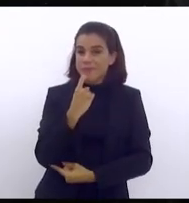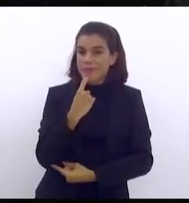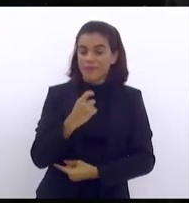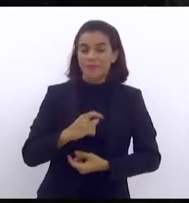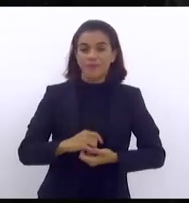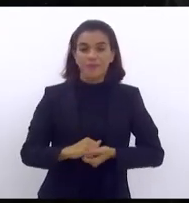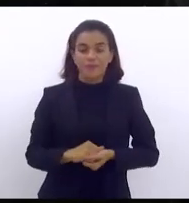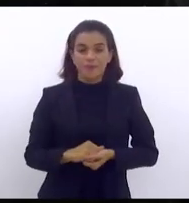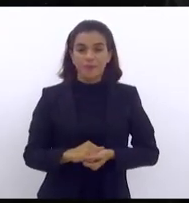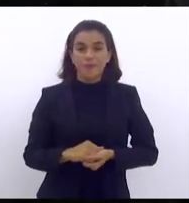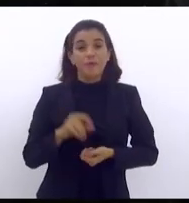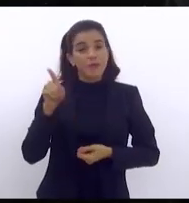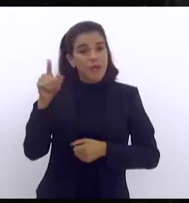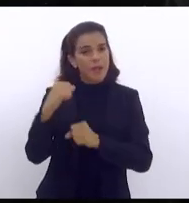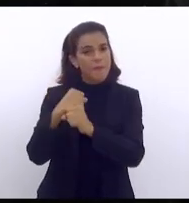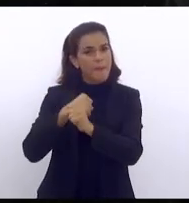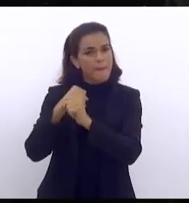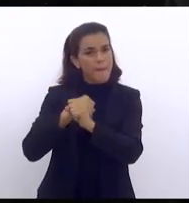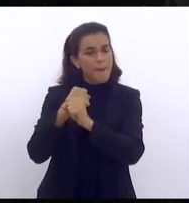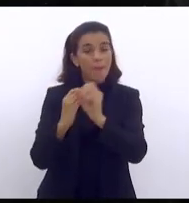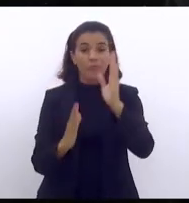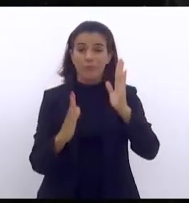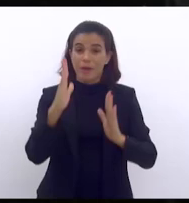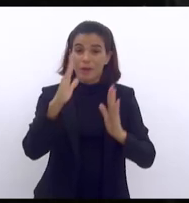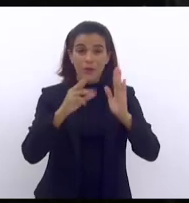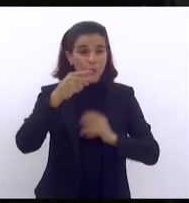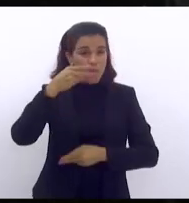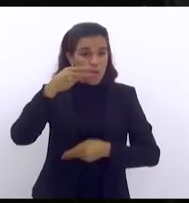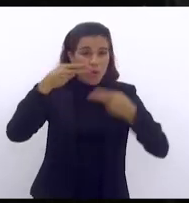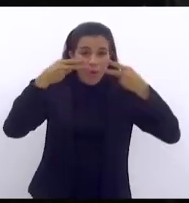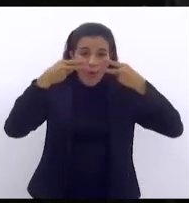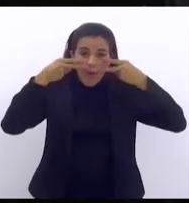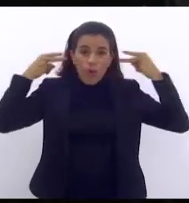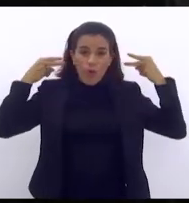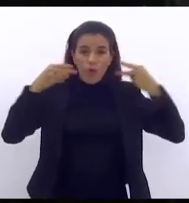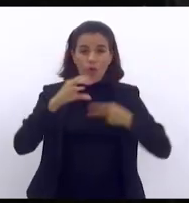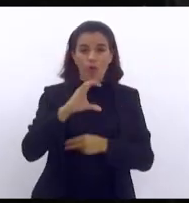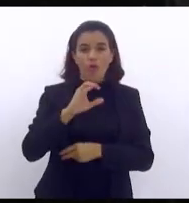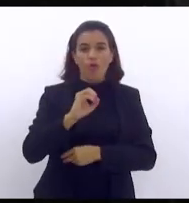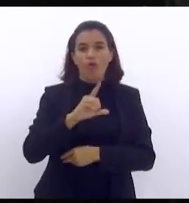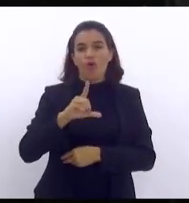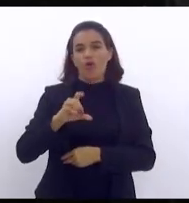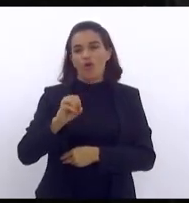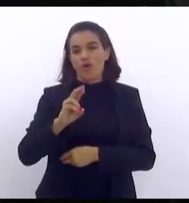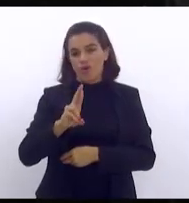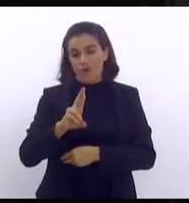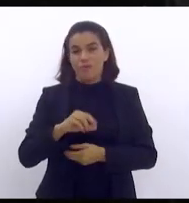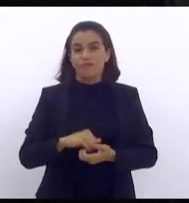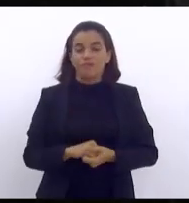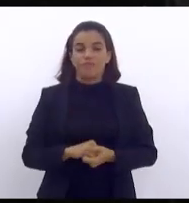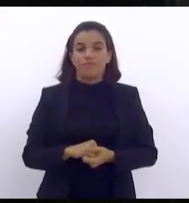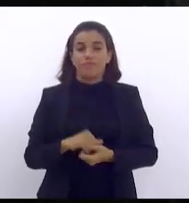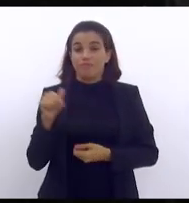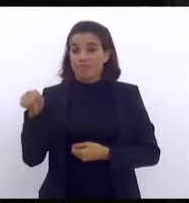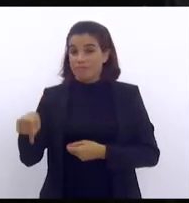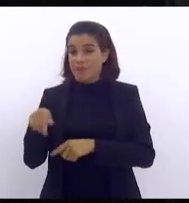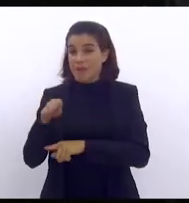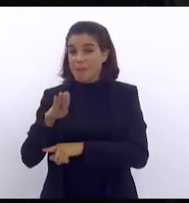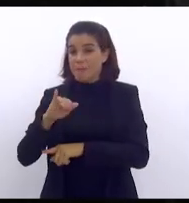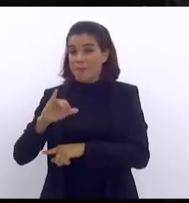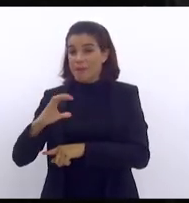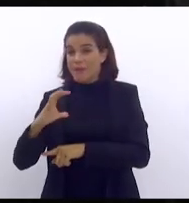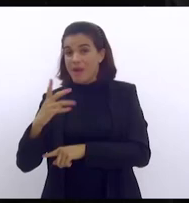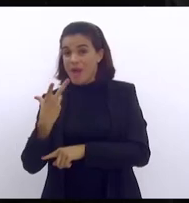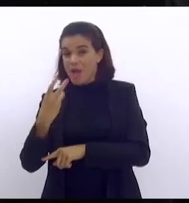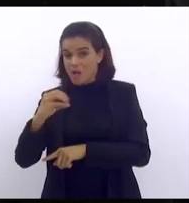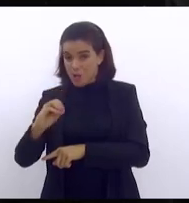que ele o fez no governo Collor de Mello ligando a Francisco Bicalho